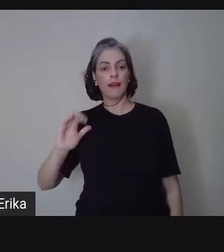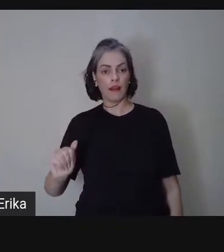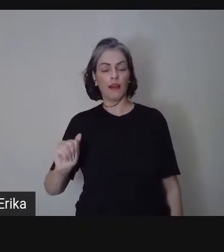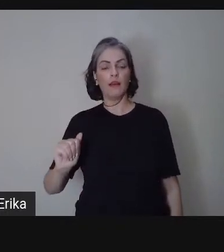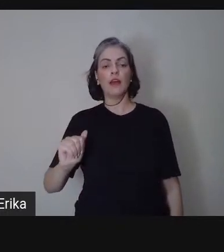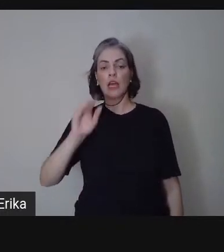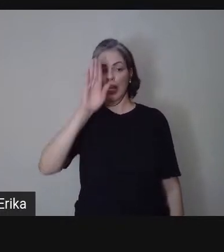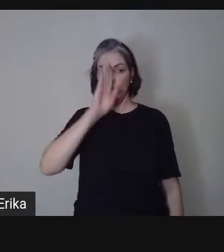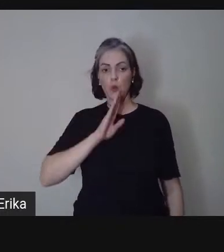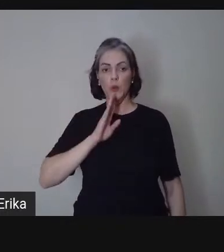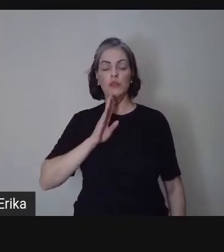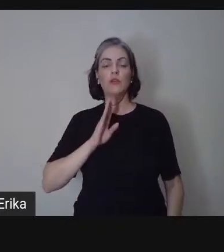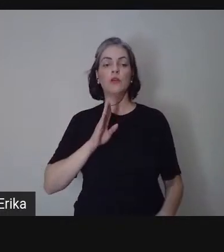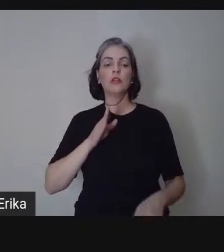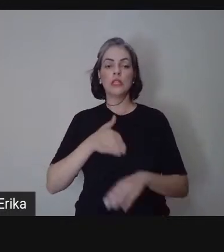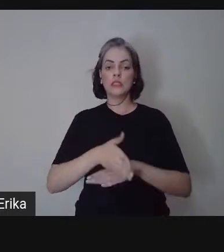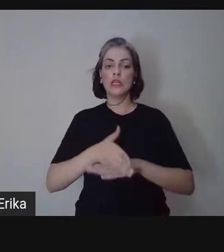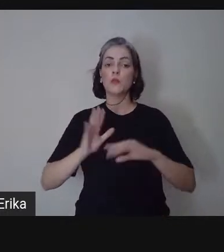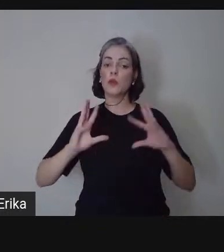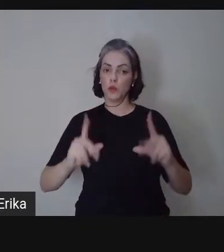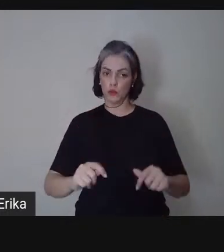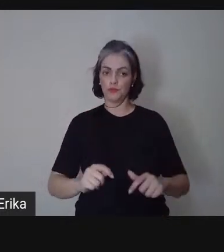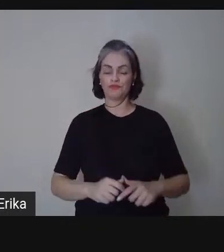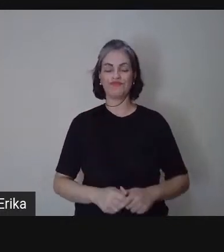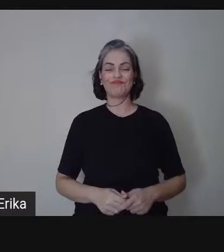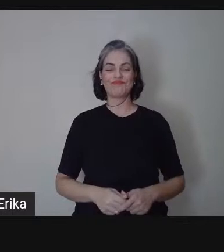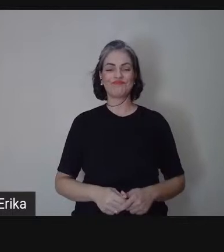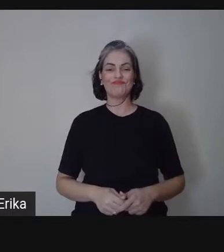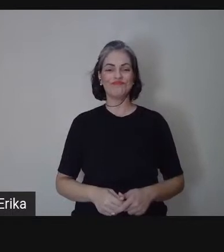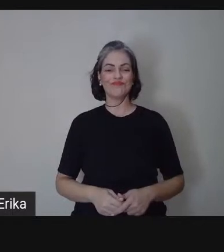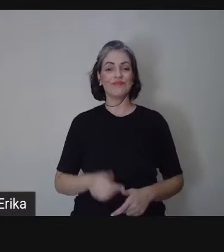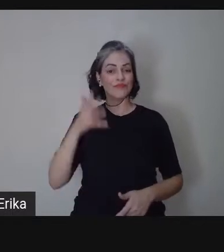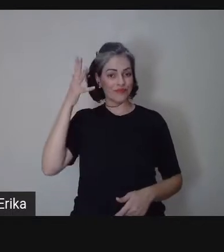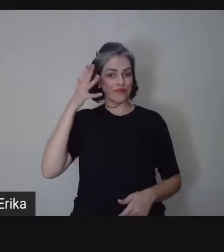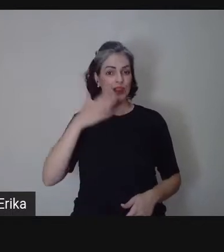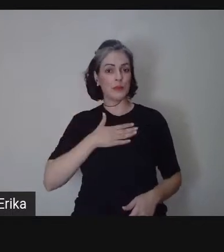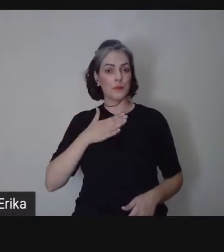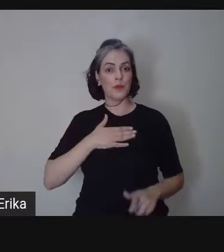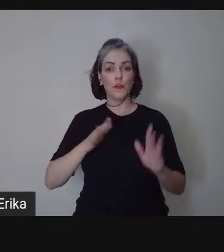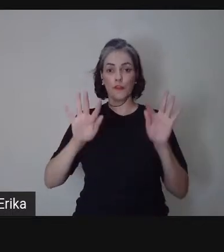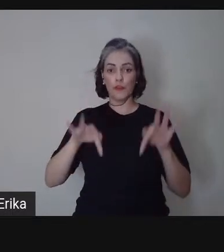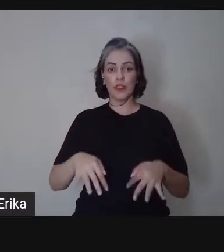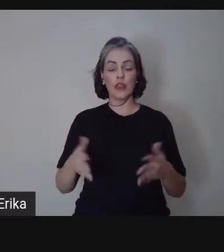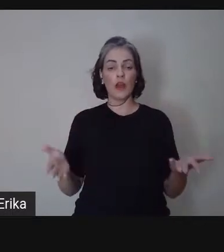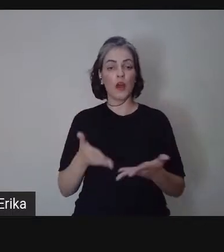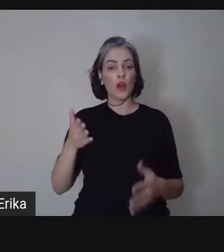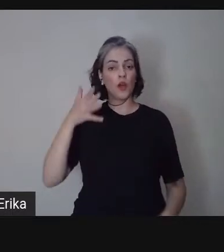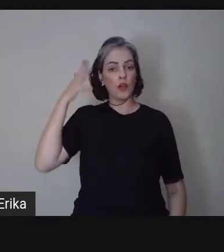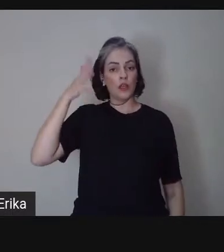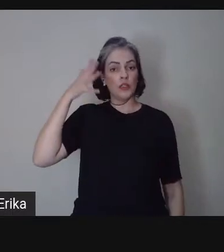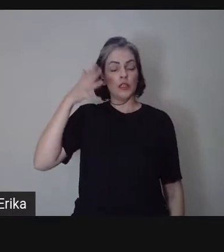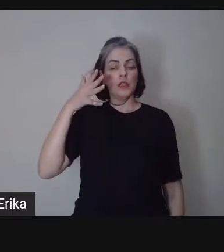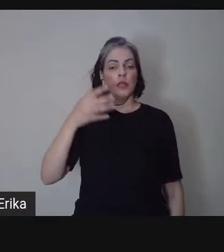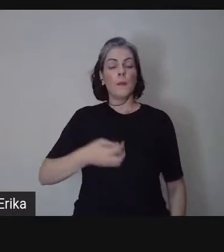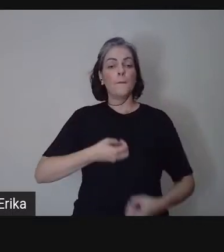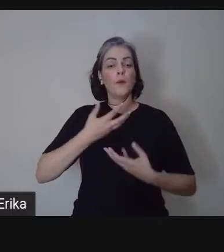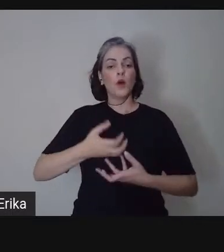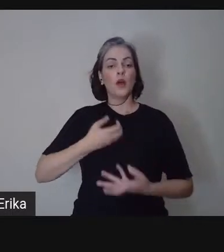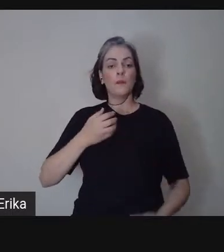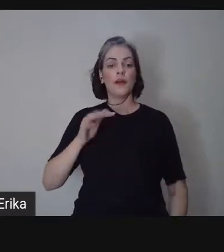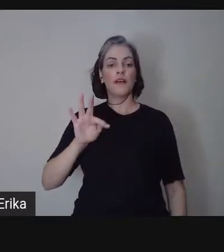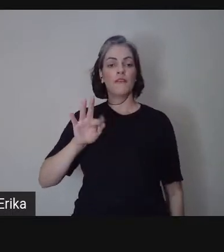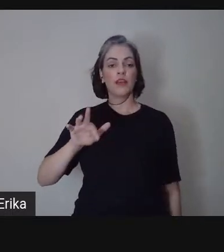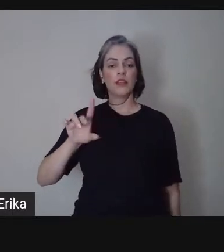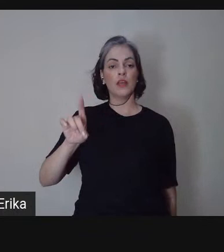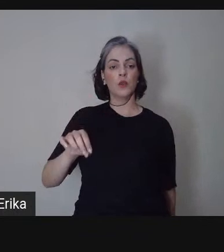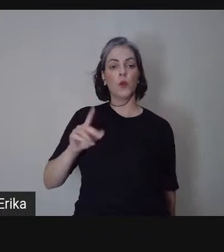Concluo esta fala, breve fala, novamente com um poema de Fernando Pessoa. Há um tempo em que é preciso abandonar as